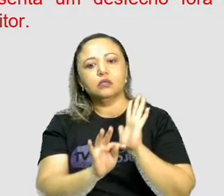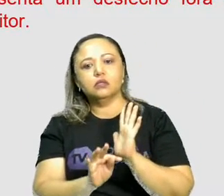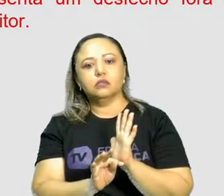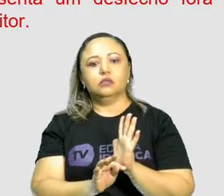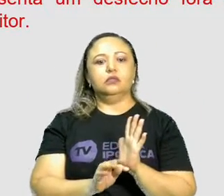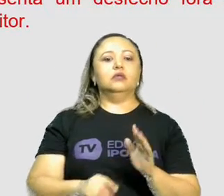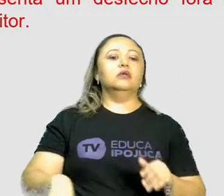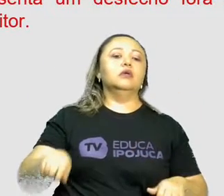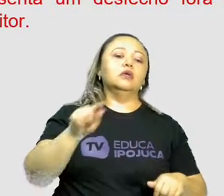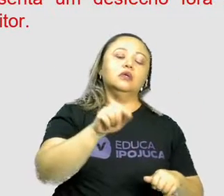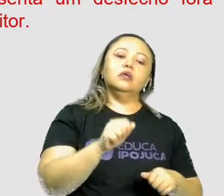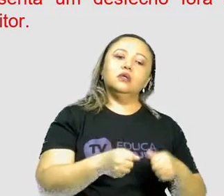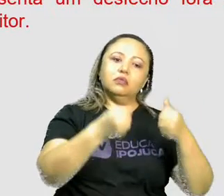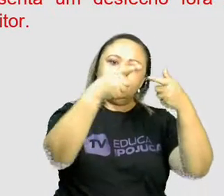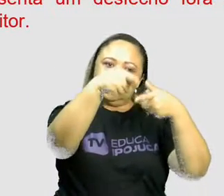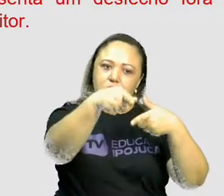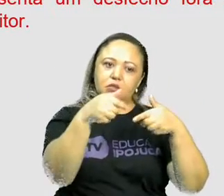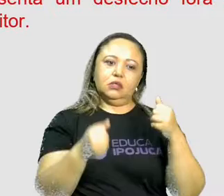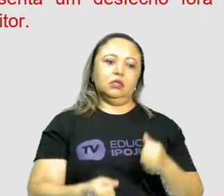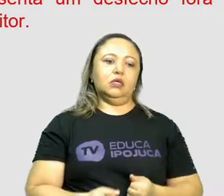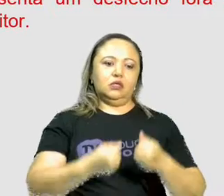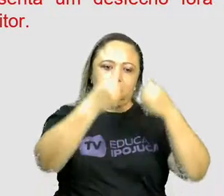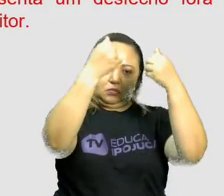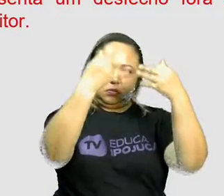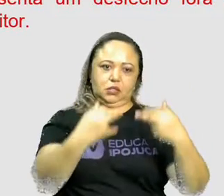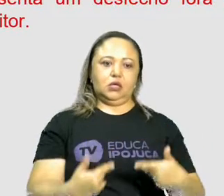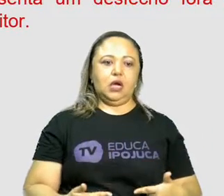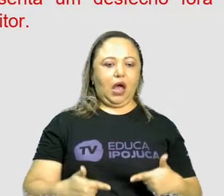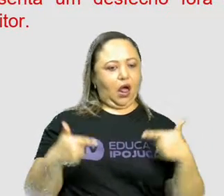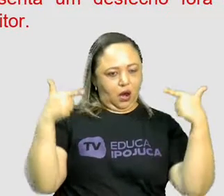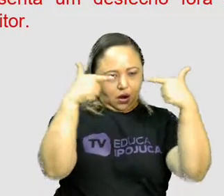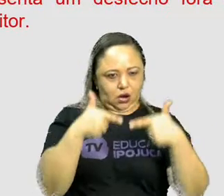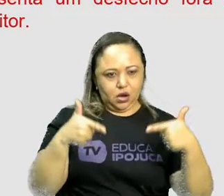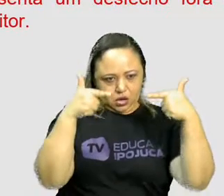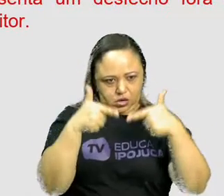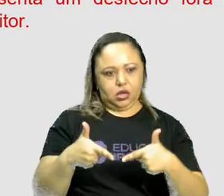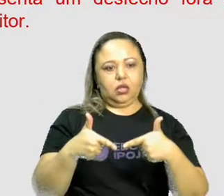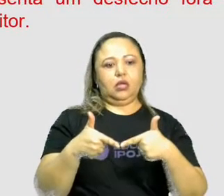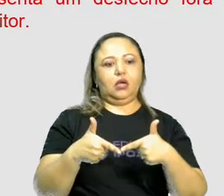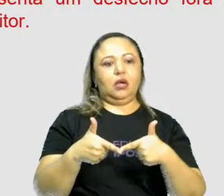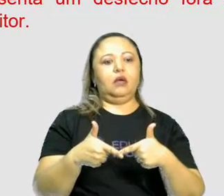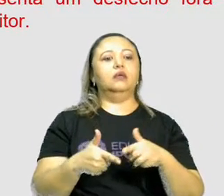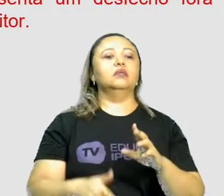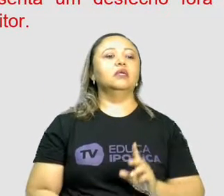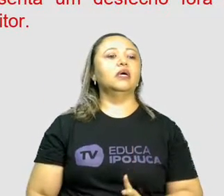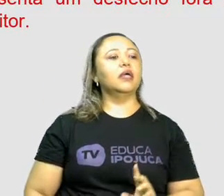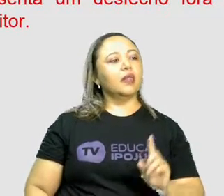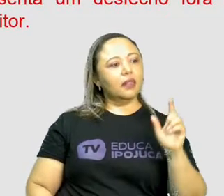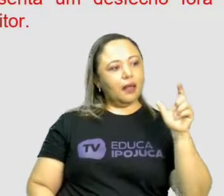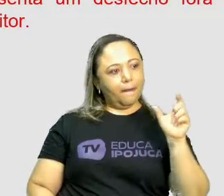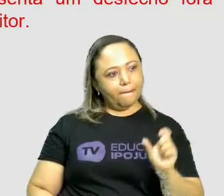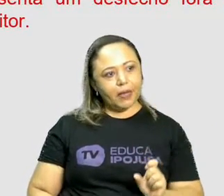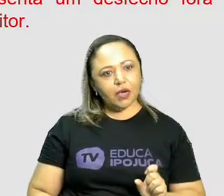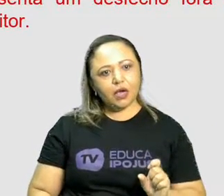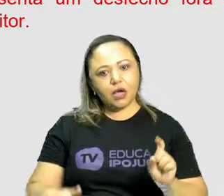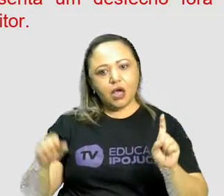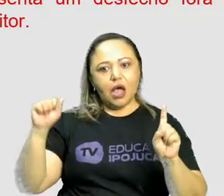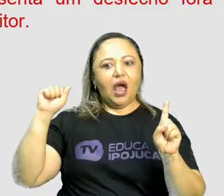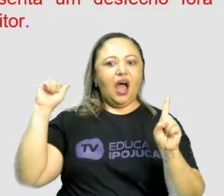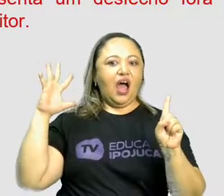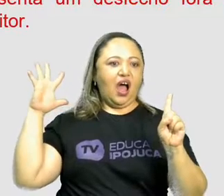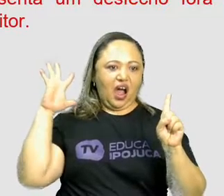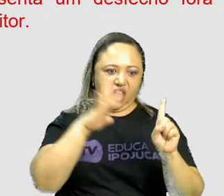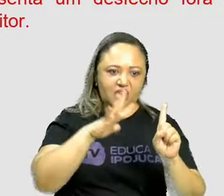a ironia e o humor presente na charge. Então uma resposta possível, né, é uma possível crítica